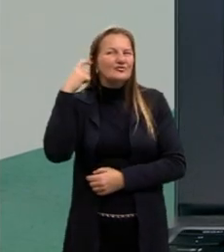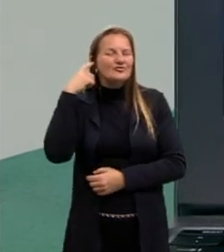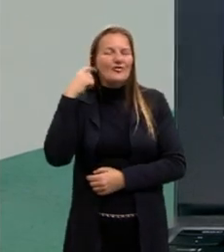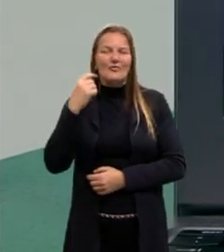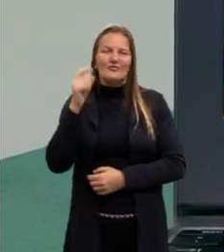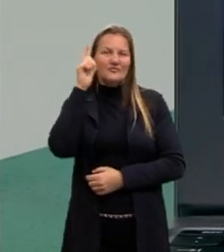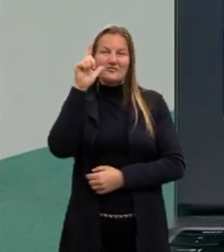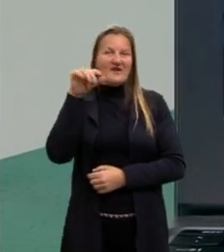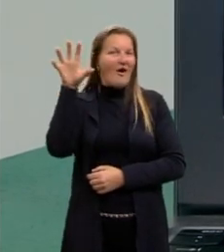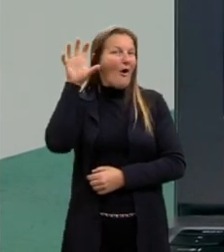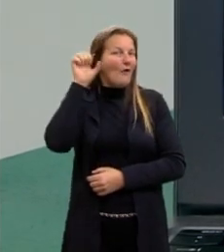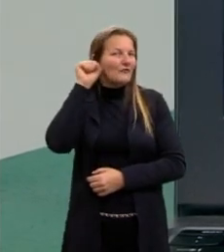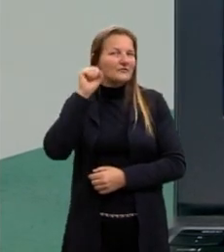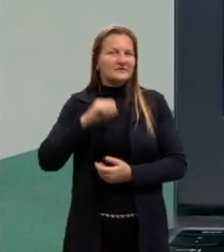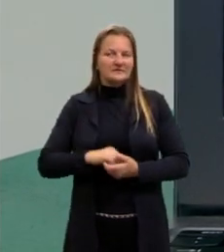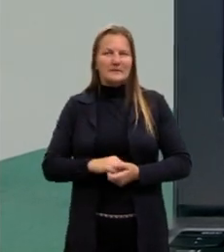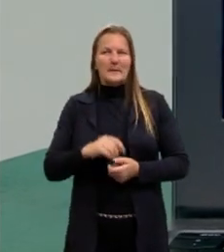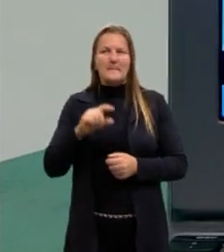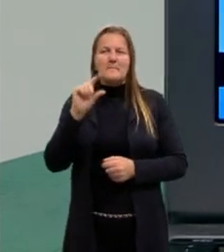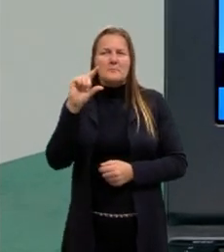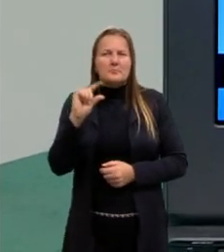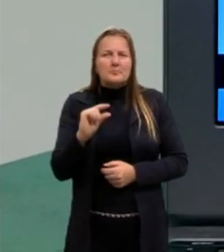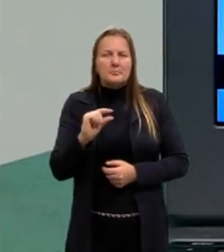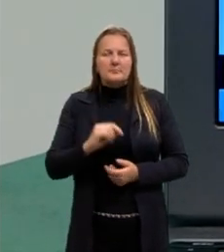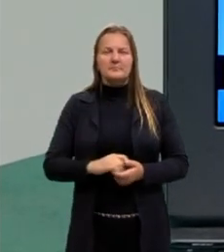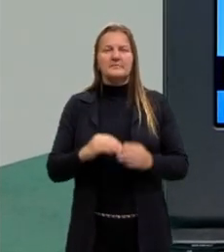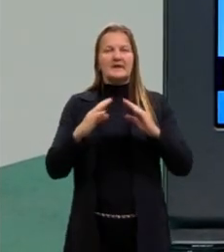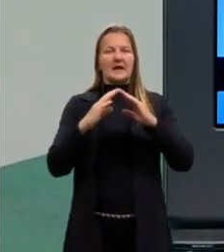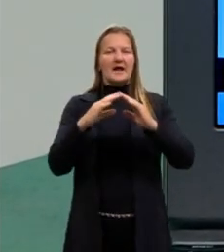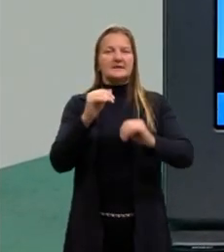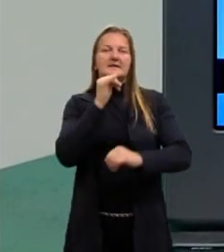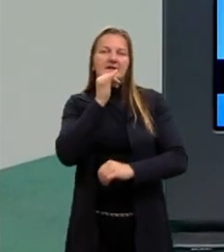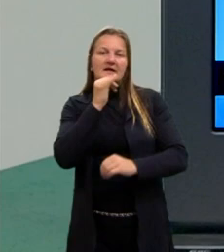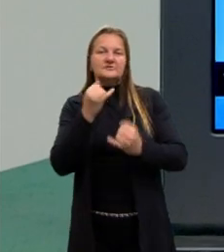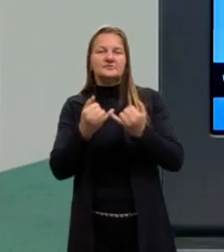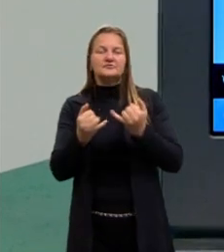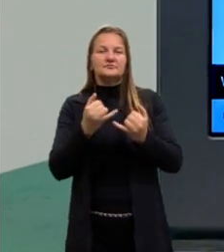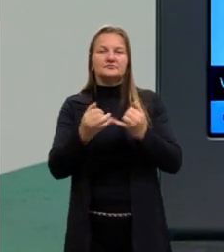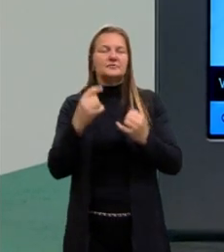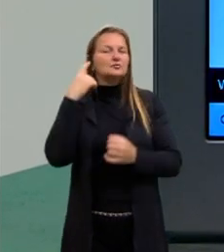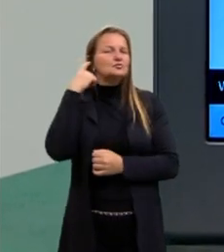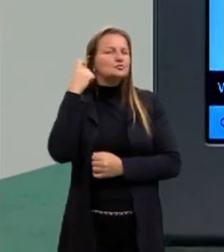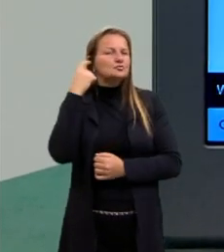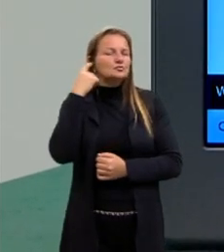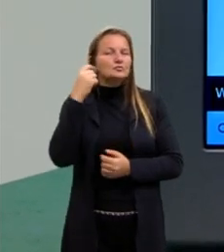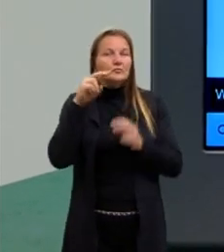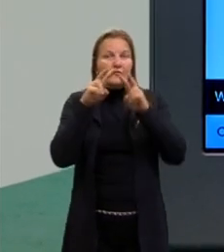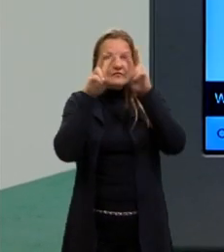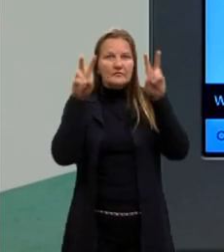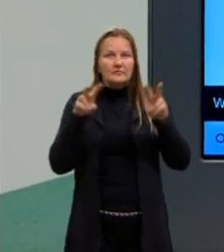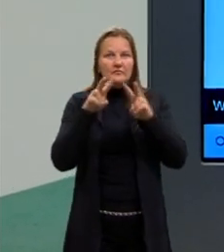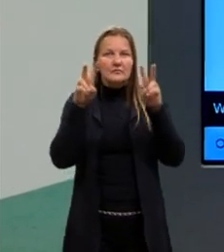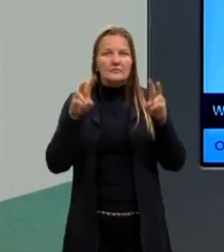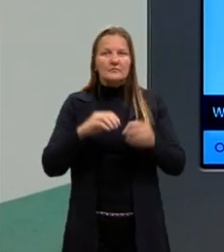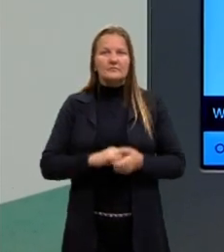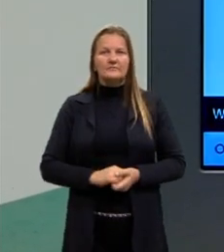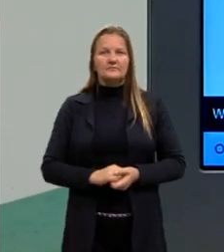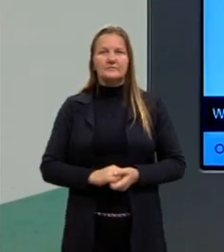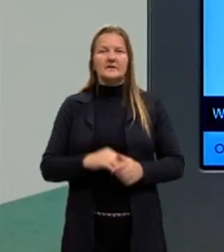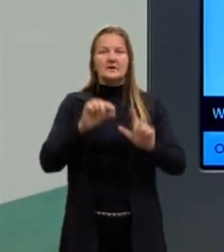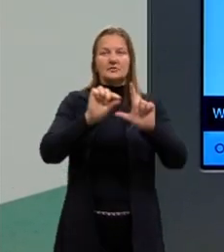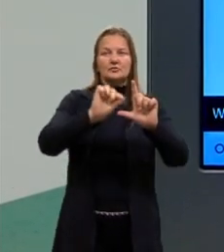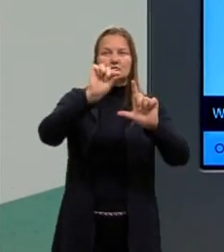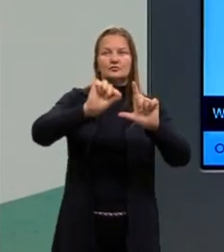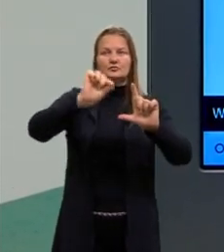ouvir. Tá? Mas vocês podem testar em casa e ele também gera um tipo de som. E se a gente colocar aqui o gráfico,